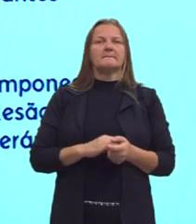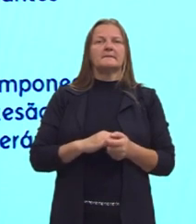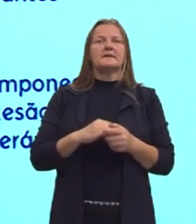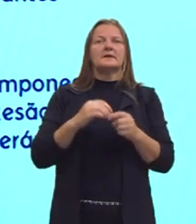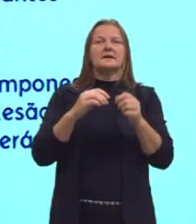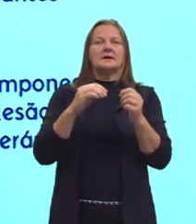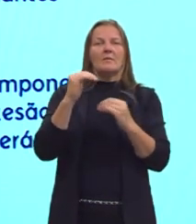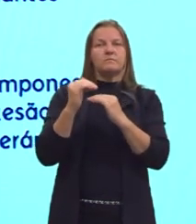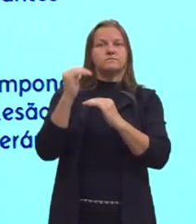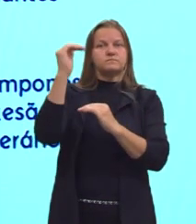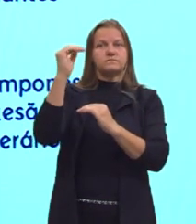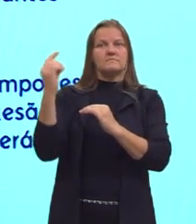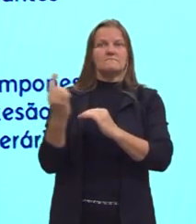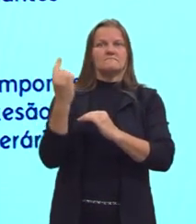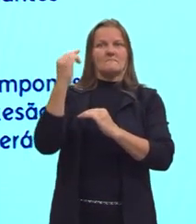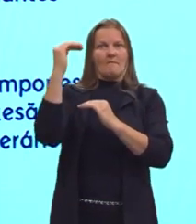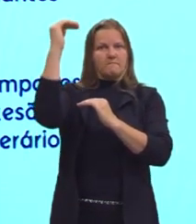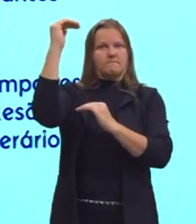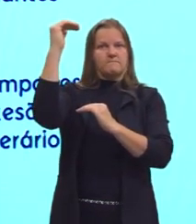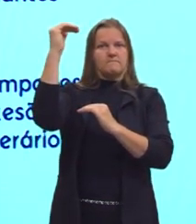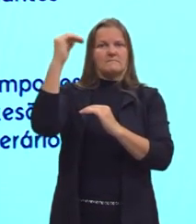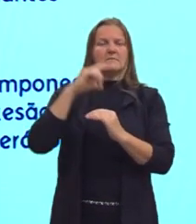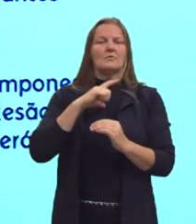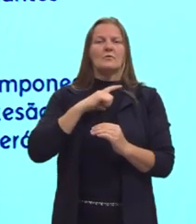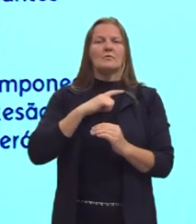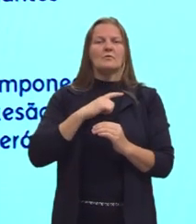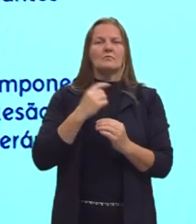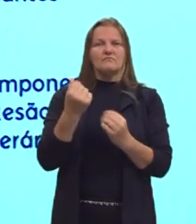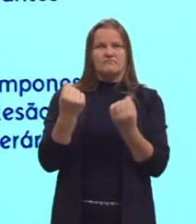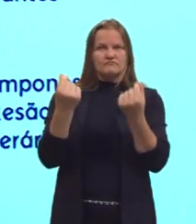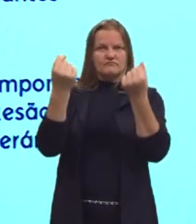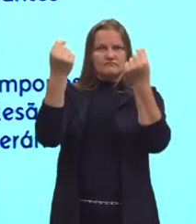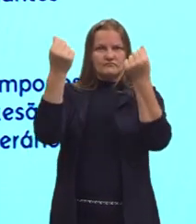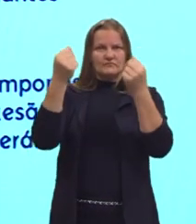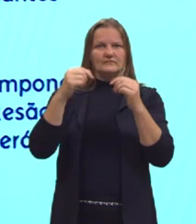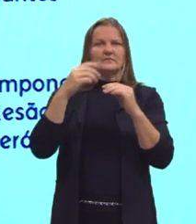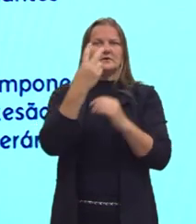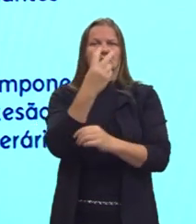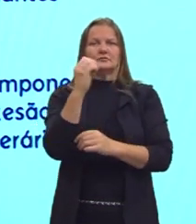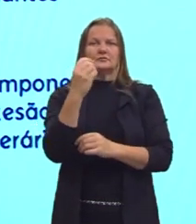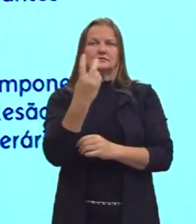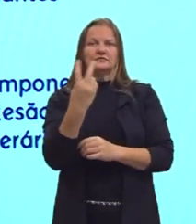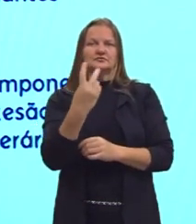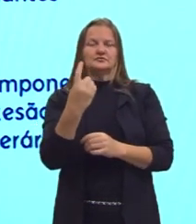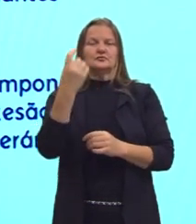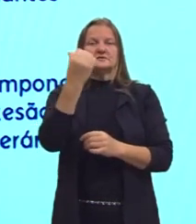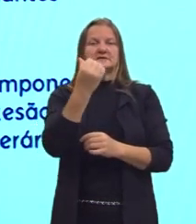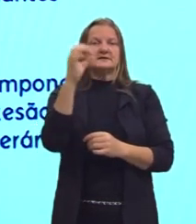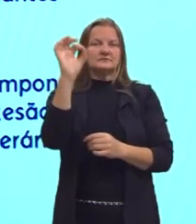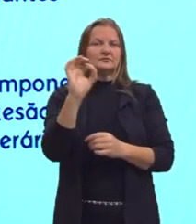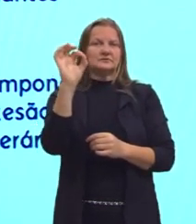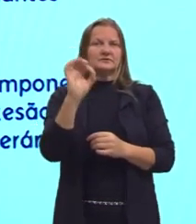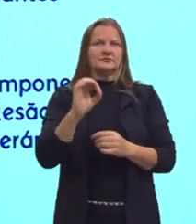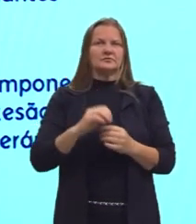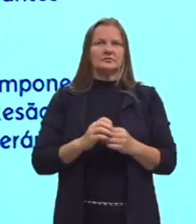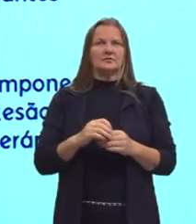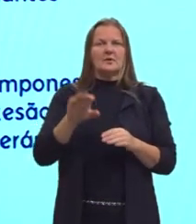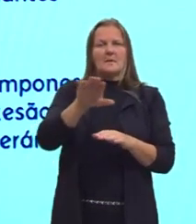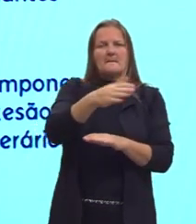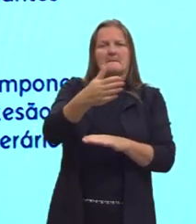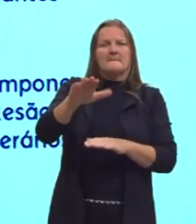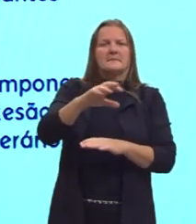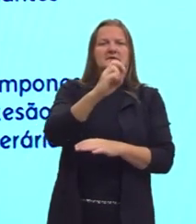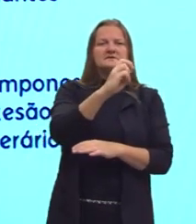alta. 2021, de 8, ela vem para final de 2021, para 6%. E a classe média de